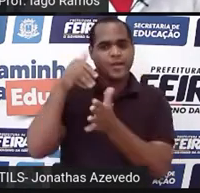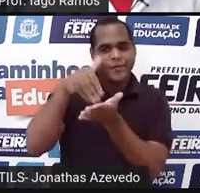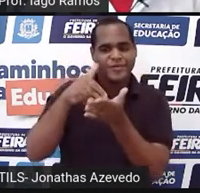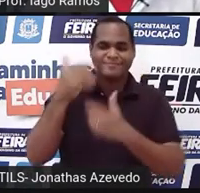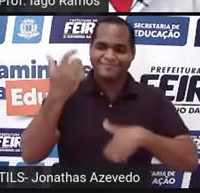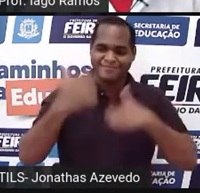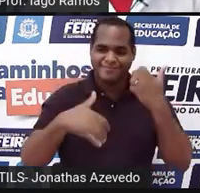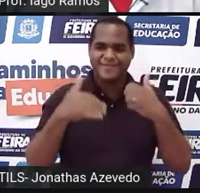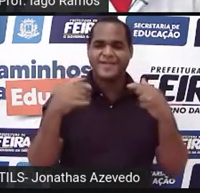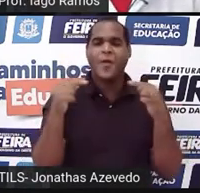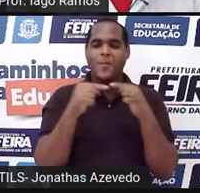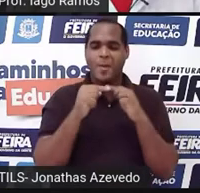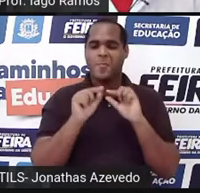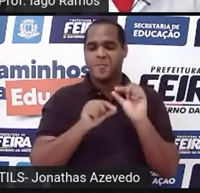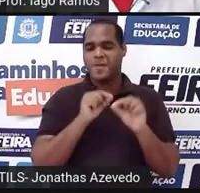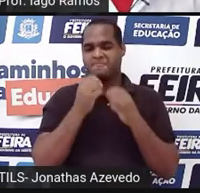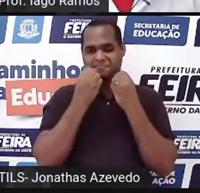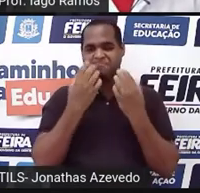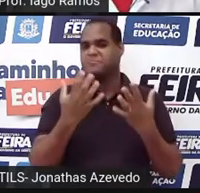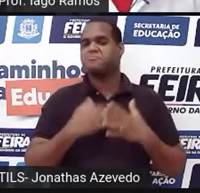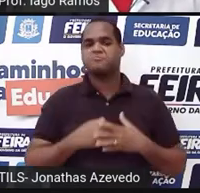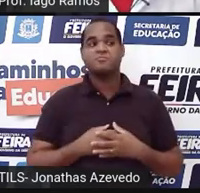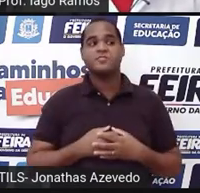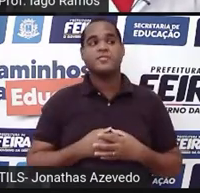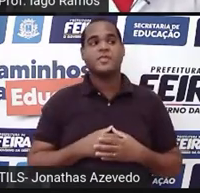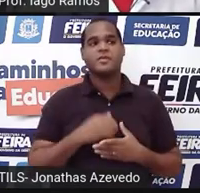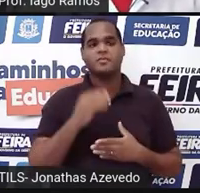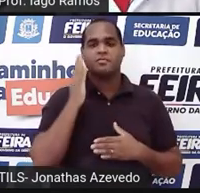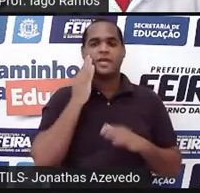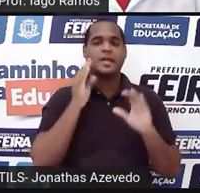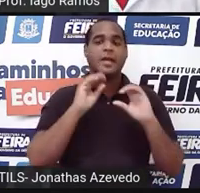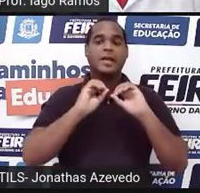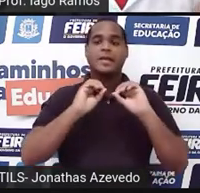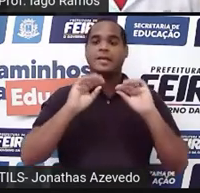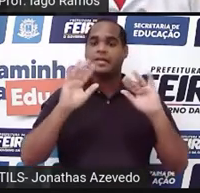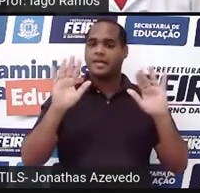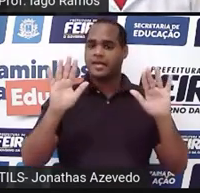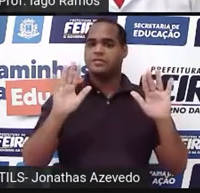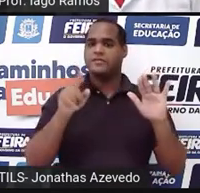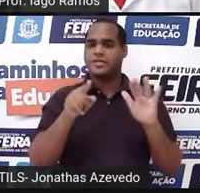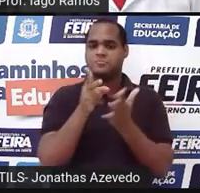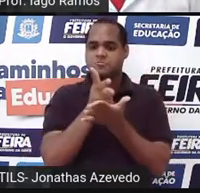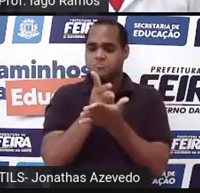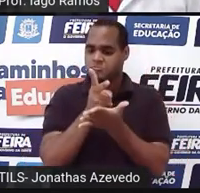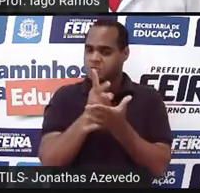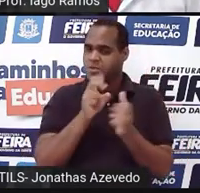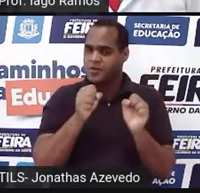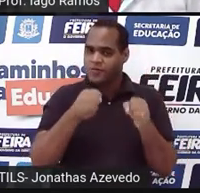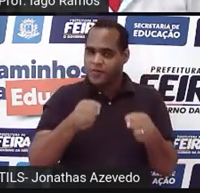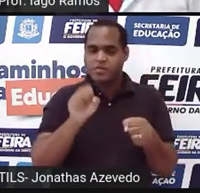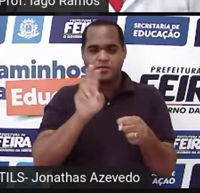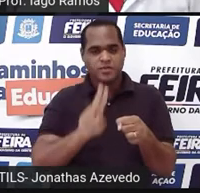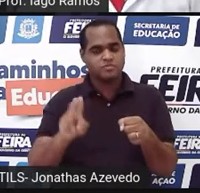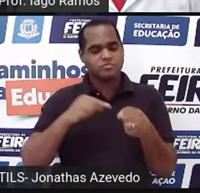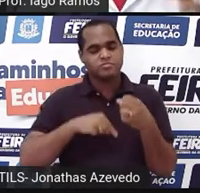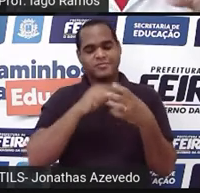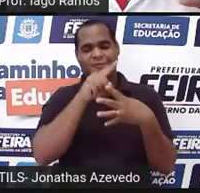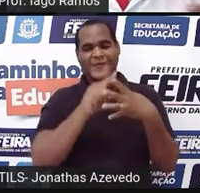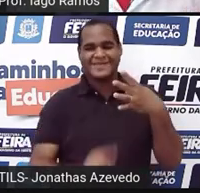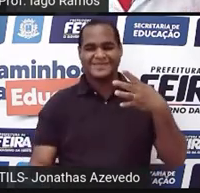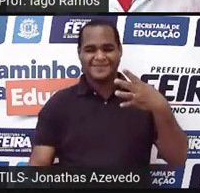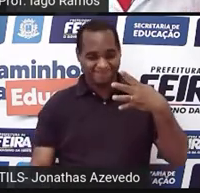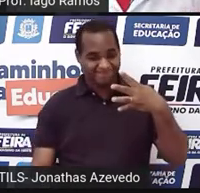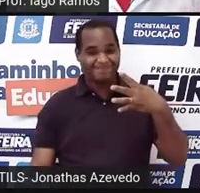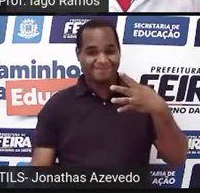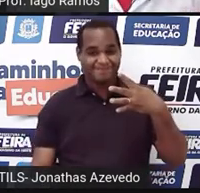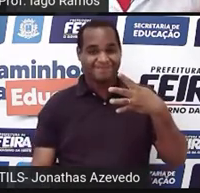até esse momento da aula, o quanto é que você entendeu? Sempre usando aqui esses nossos quatro números, porque